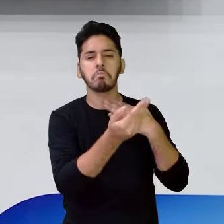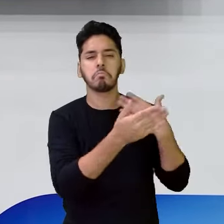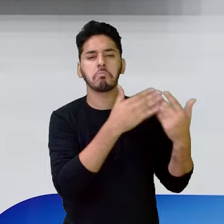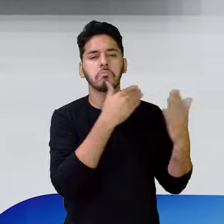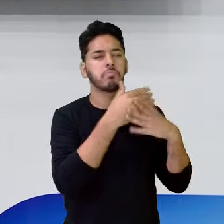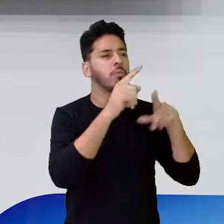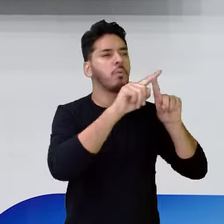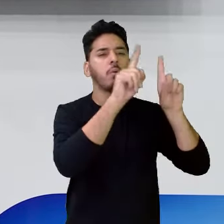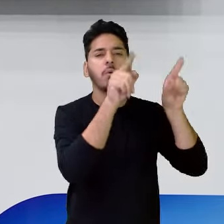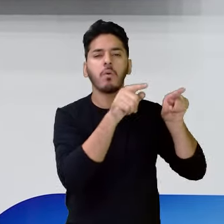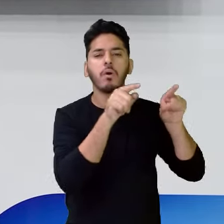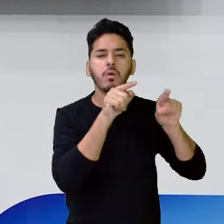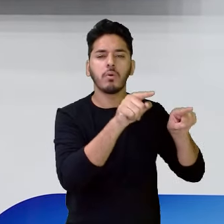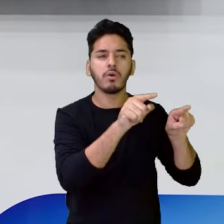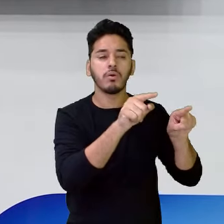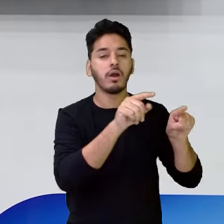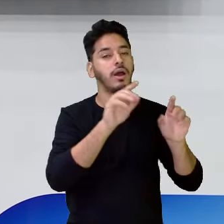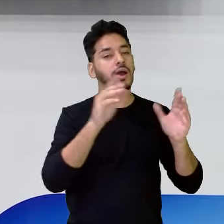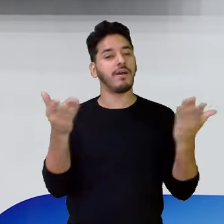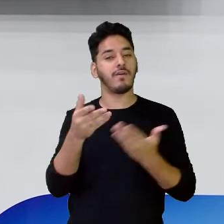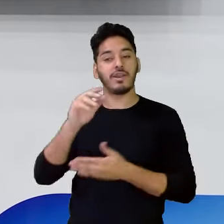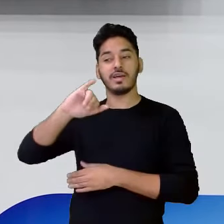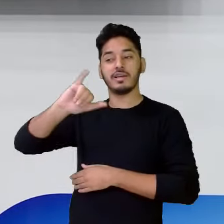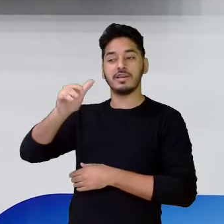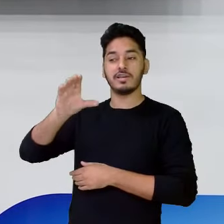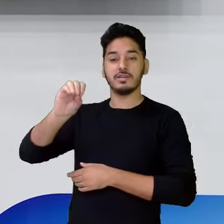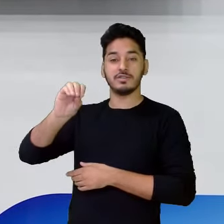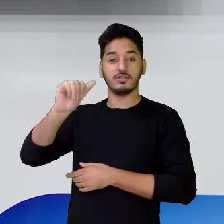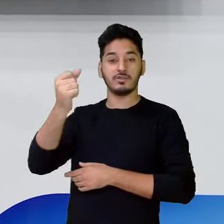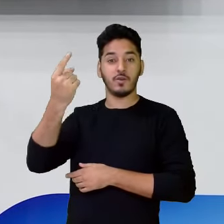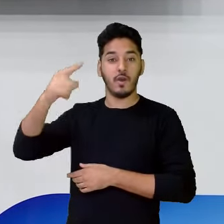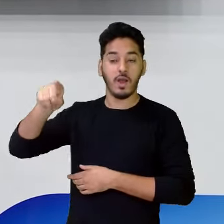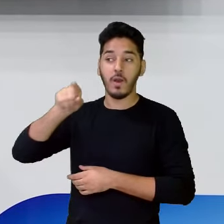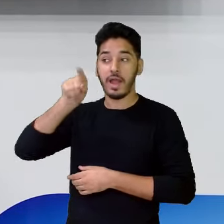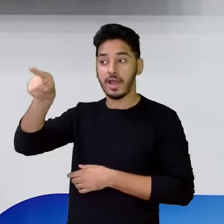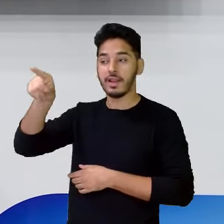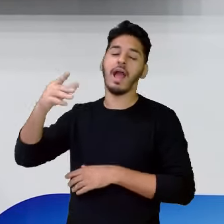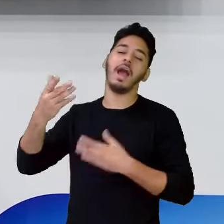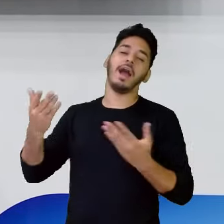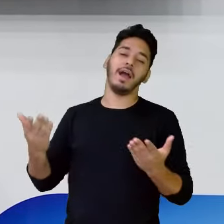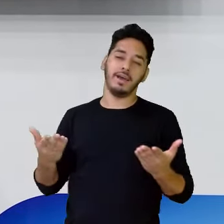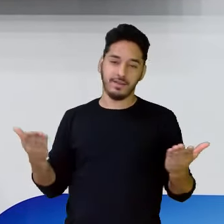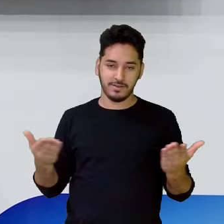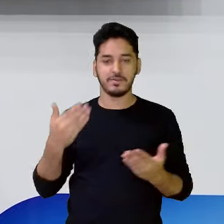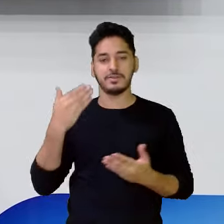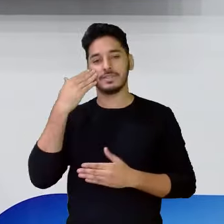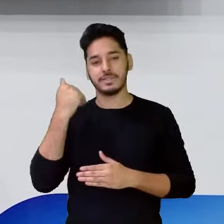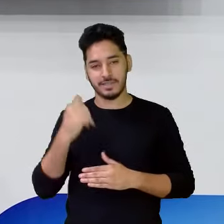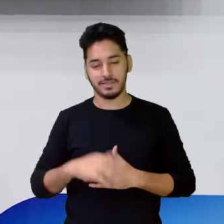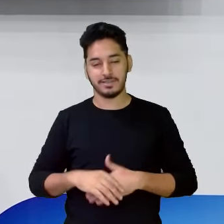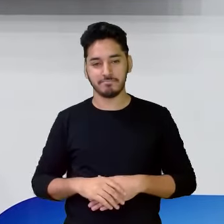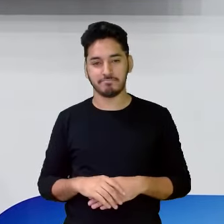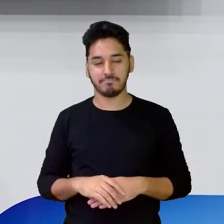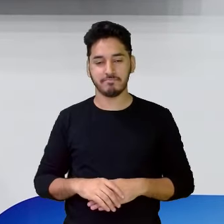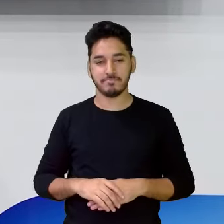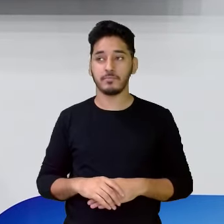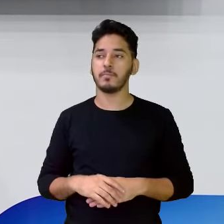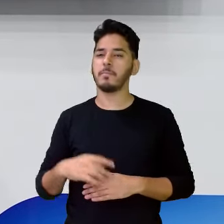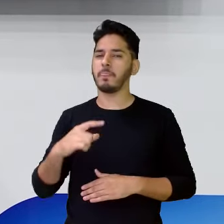qualquer um, mas quando eu digo que eu quero falar com o João, estou especificando com quem a pessoa que eu quero falar. Aí,